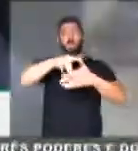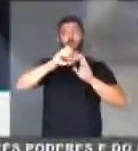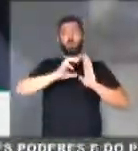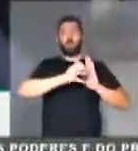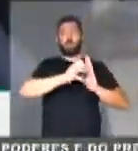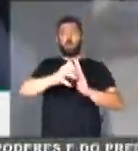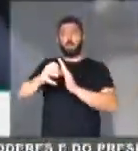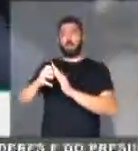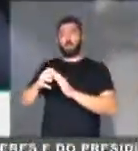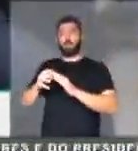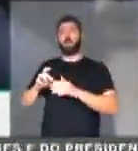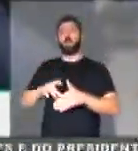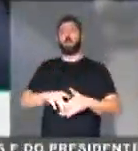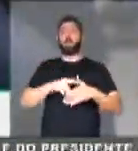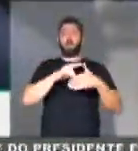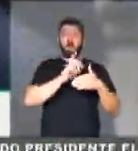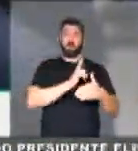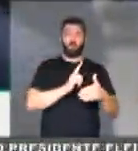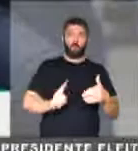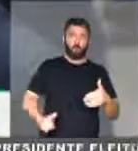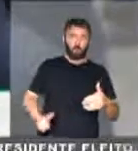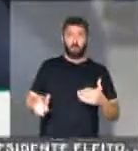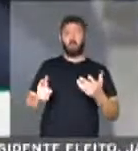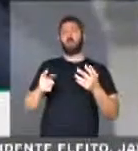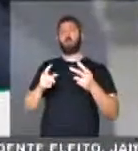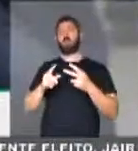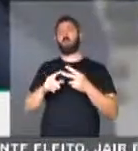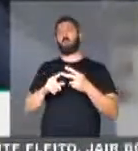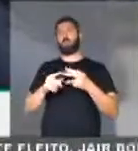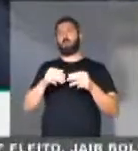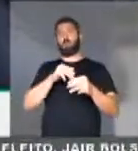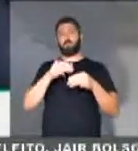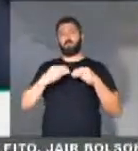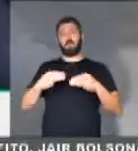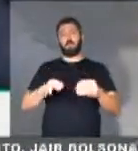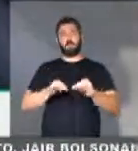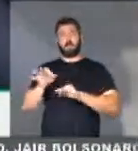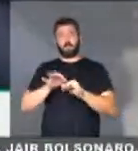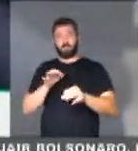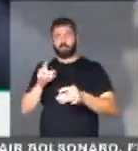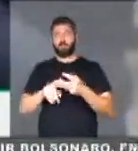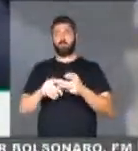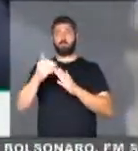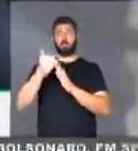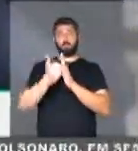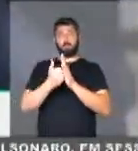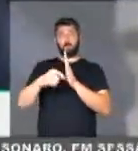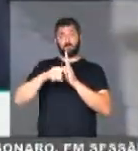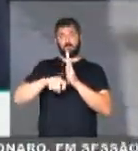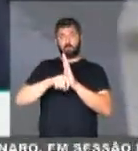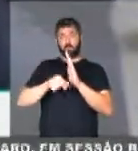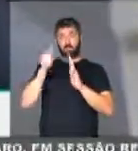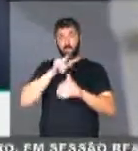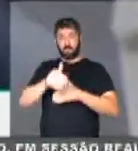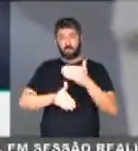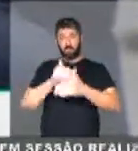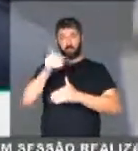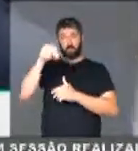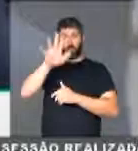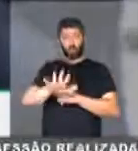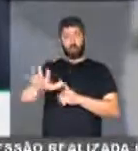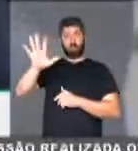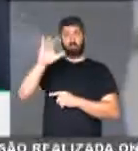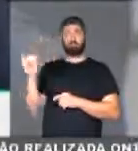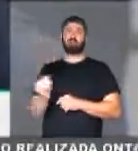partidários envolvendo a liderança do governo no Congresso, Ministério do Planejamento e os incentivos fiscais para o desenvolvimento do